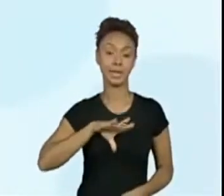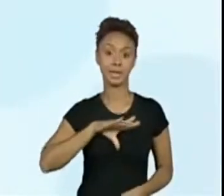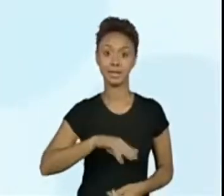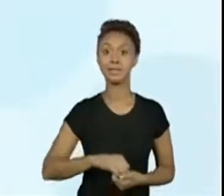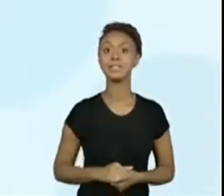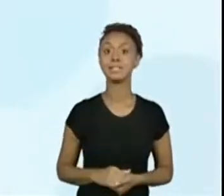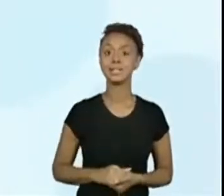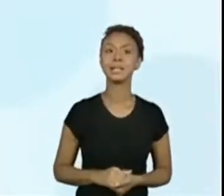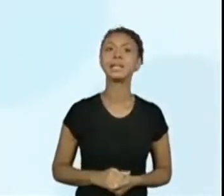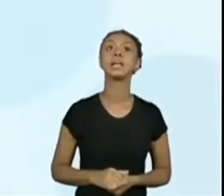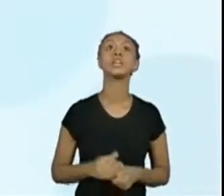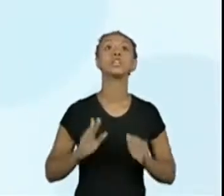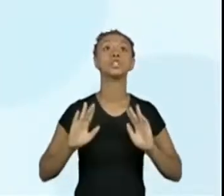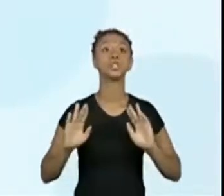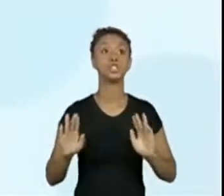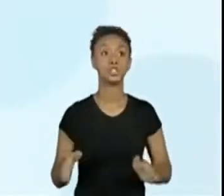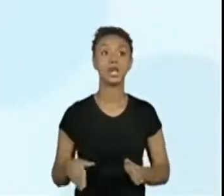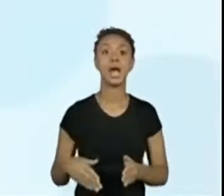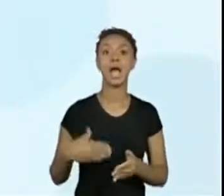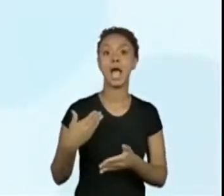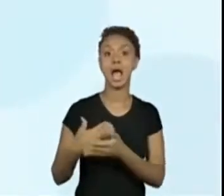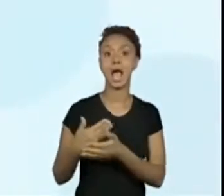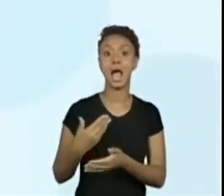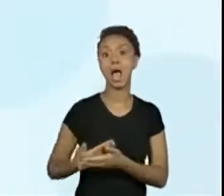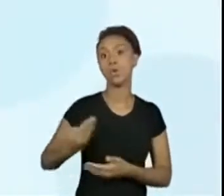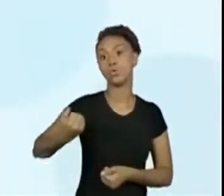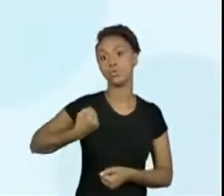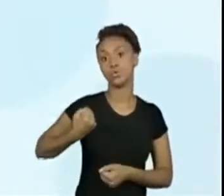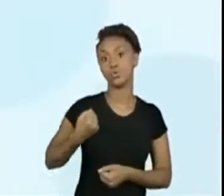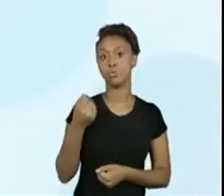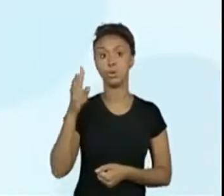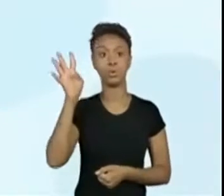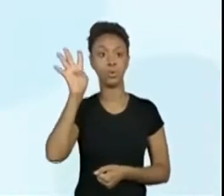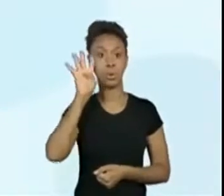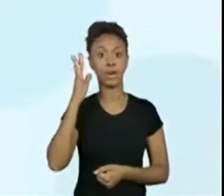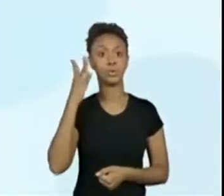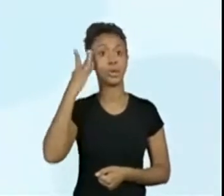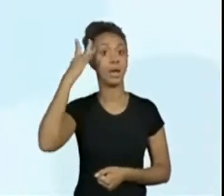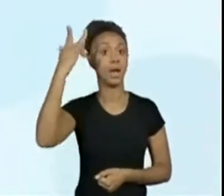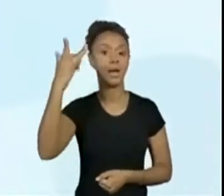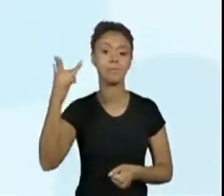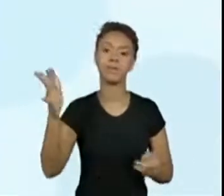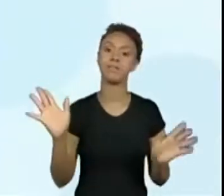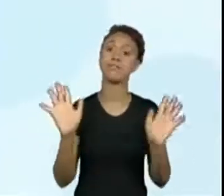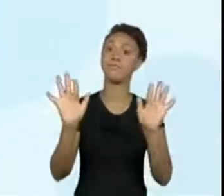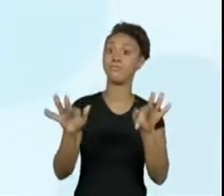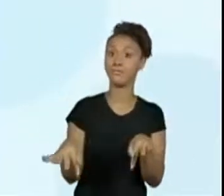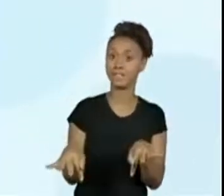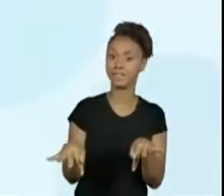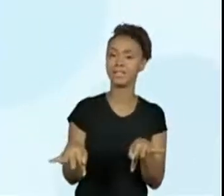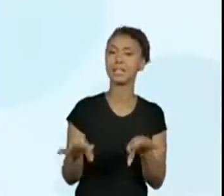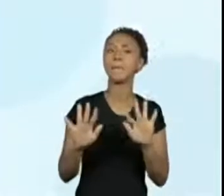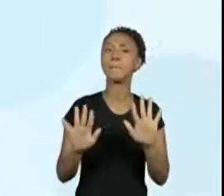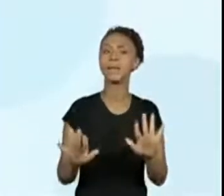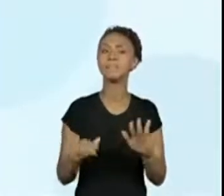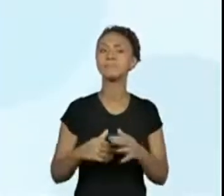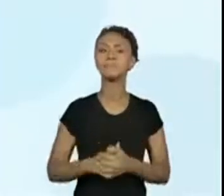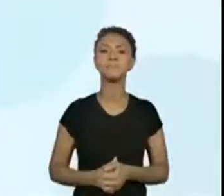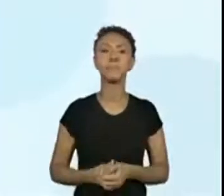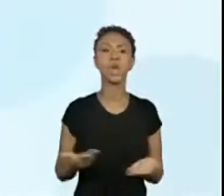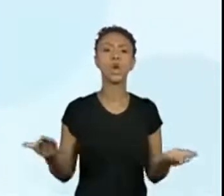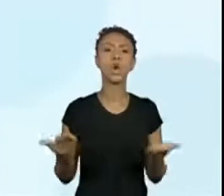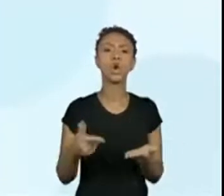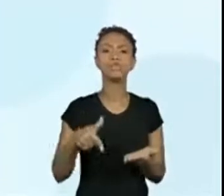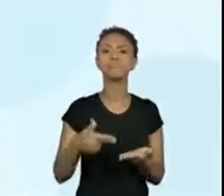o quarto dia dessa sequência, amanhã ela se fecha, como num ciclo. Mas vamos acompanhar quais são as